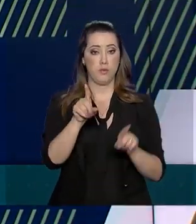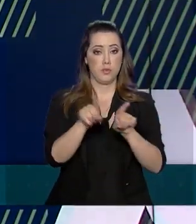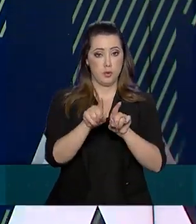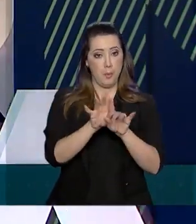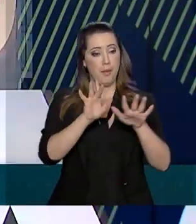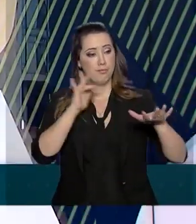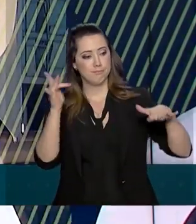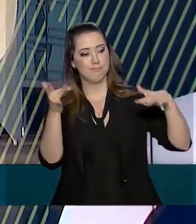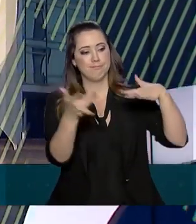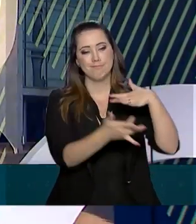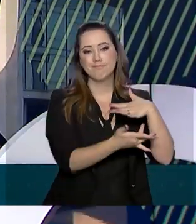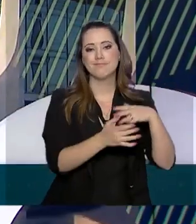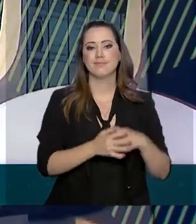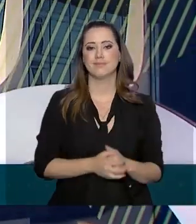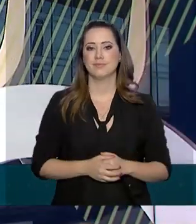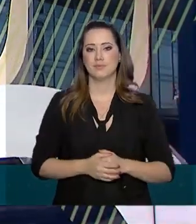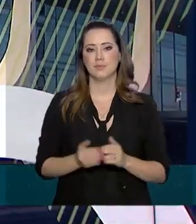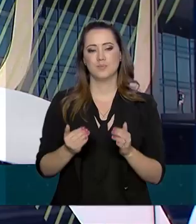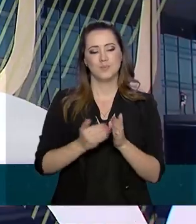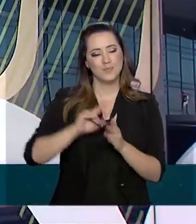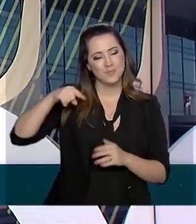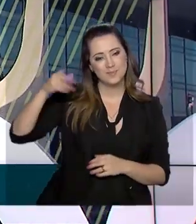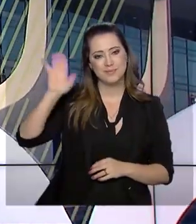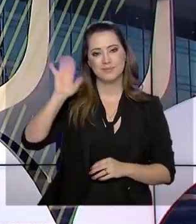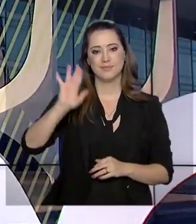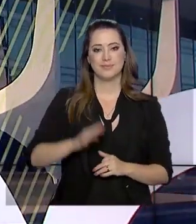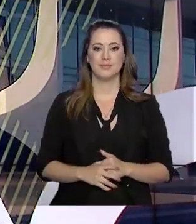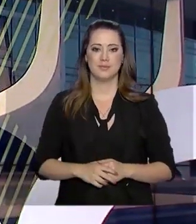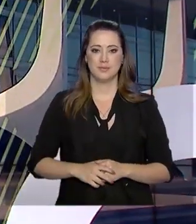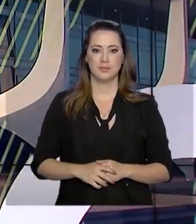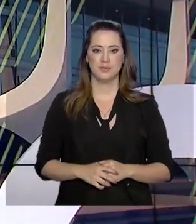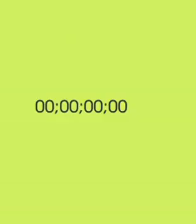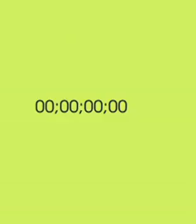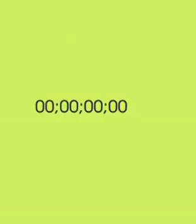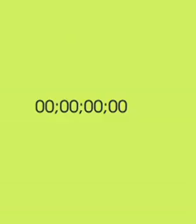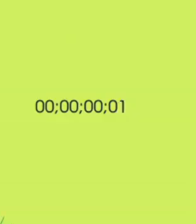Continue nos acompanhando também pelas redes sociais. Até a próxima edição.